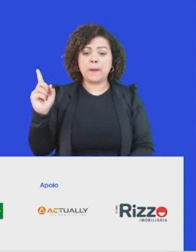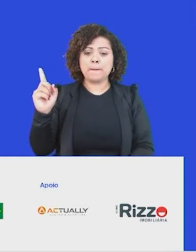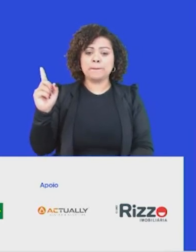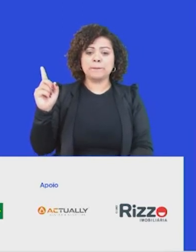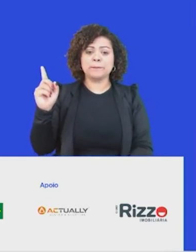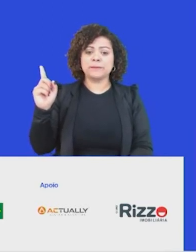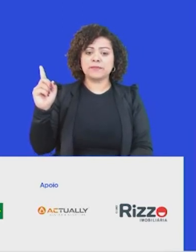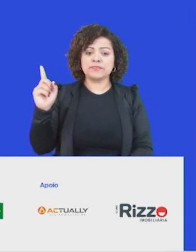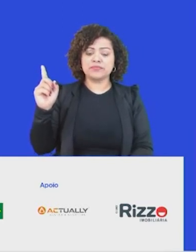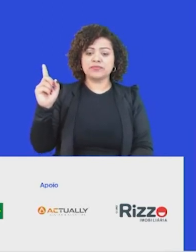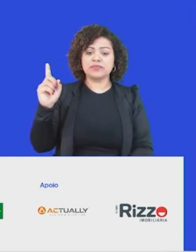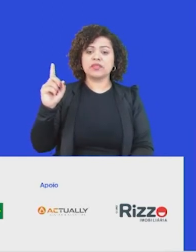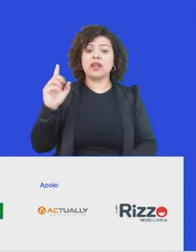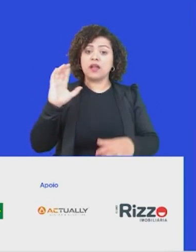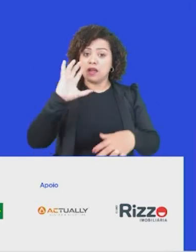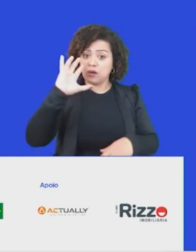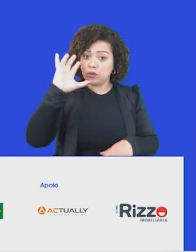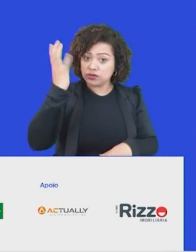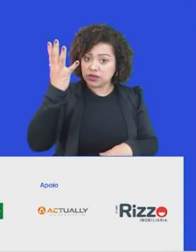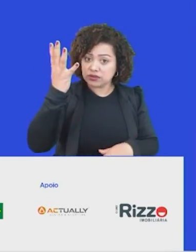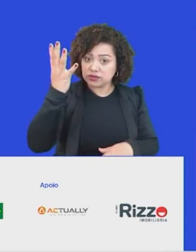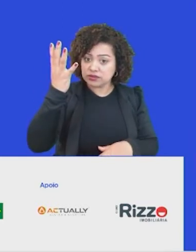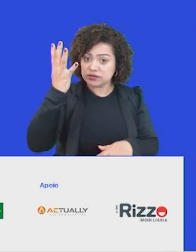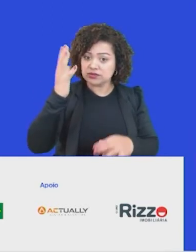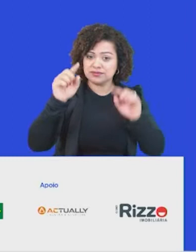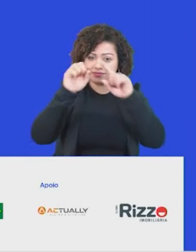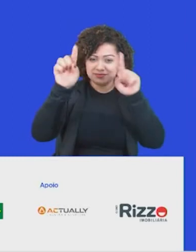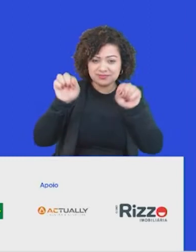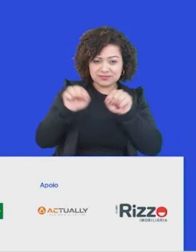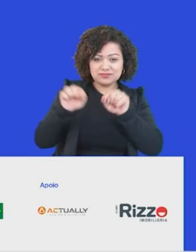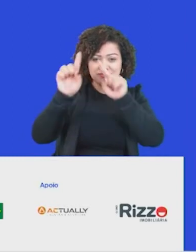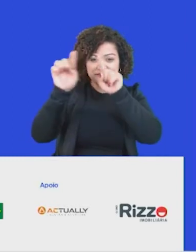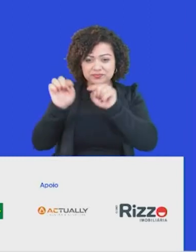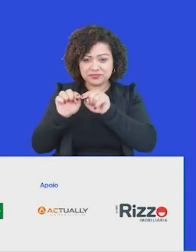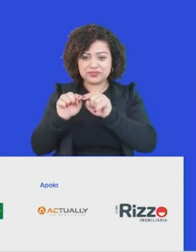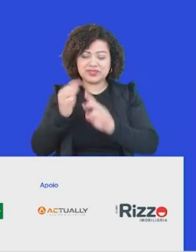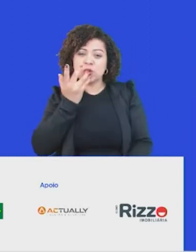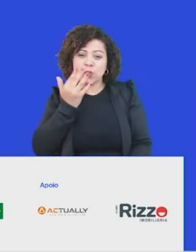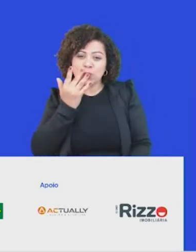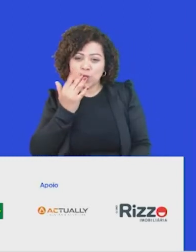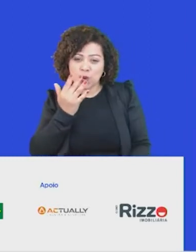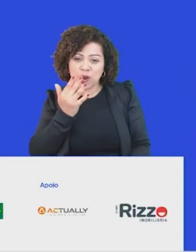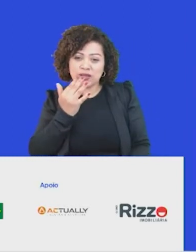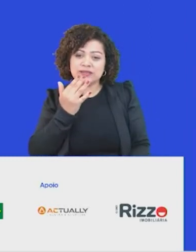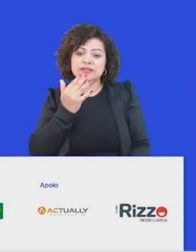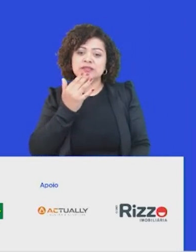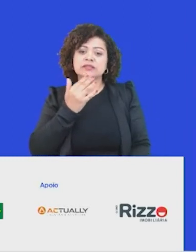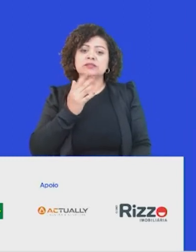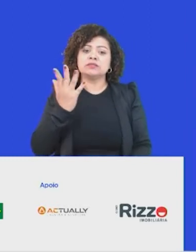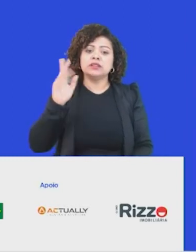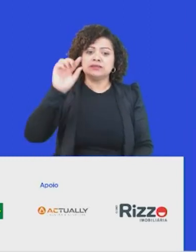entendimento desses sete ODSs que estão aqui, cada um deles representados com sua cor, como é que essas verticais